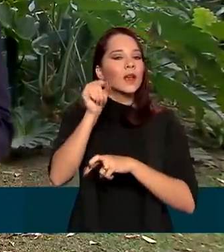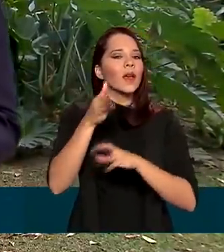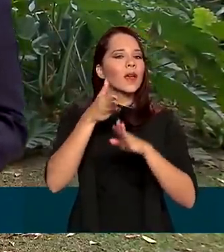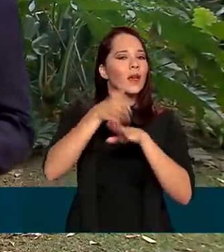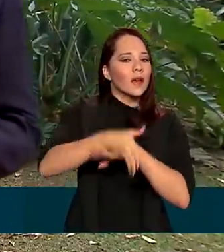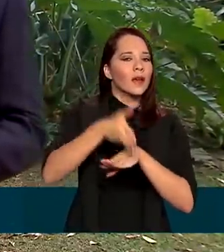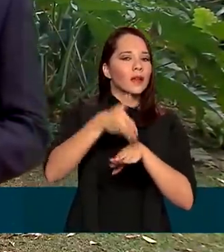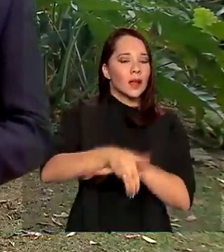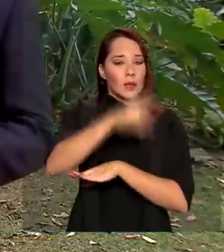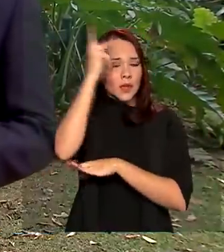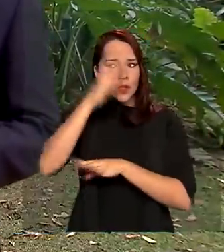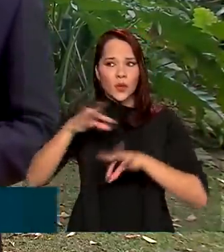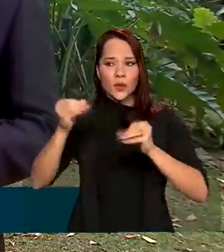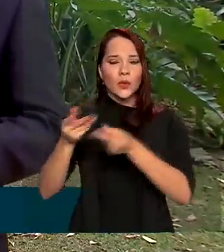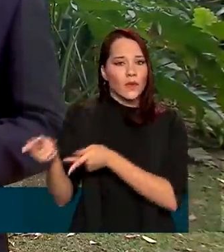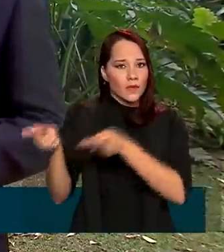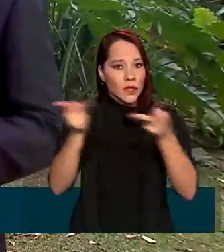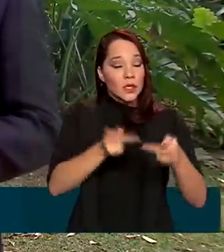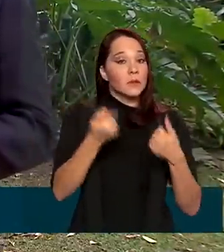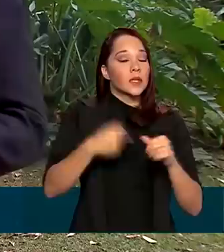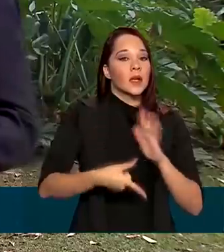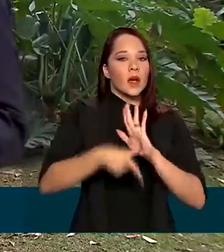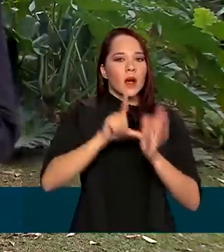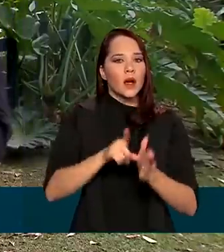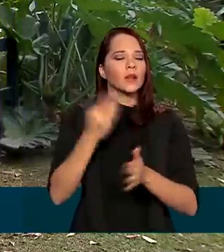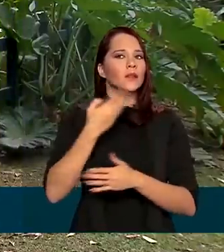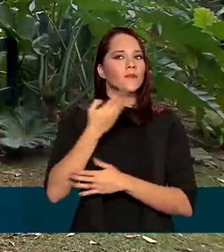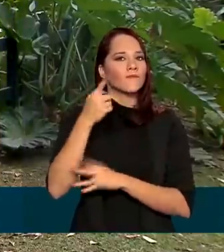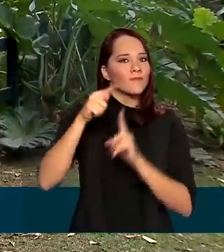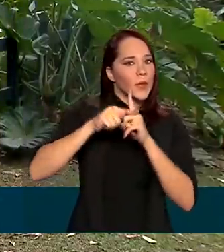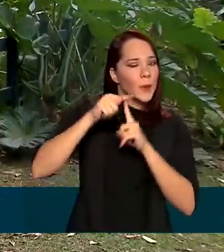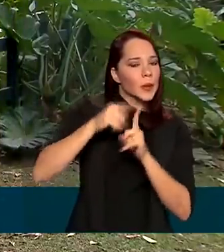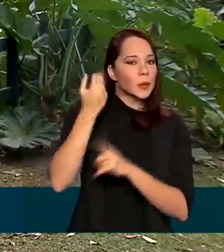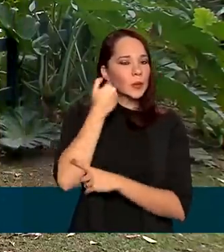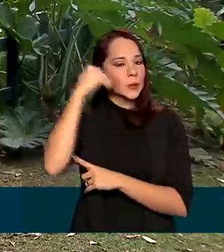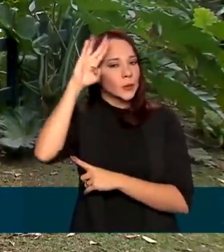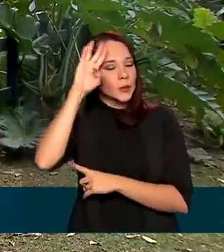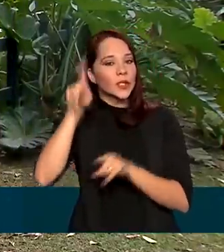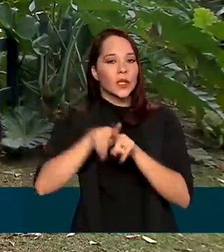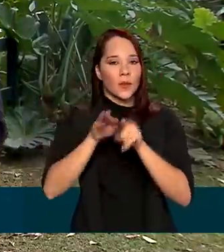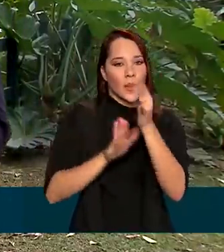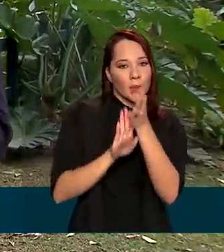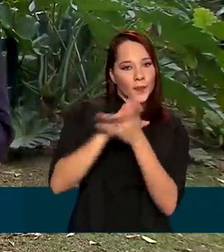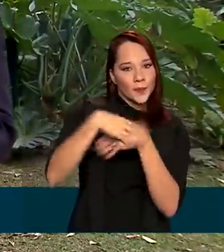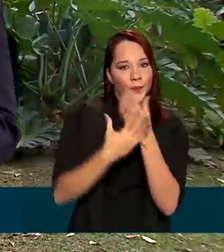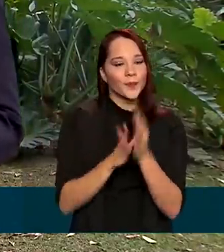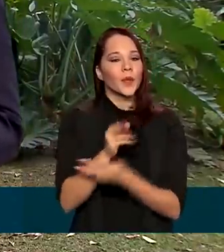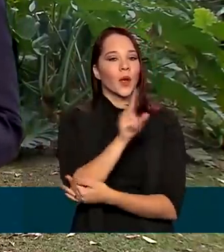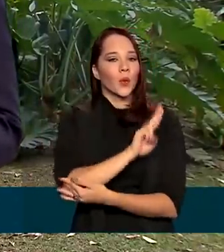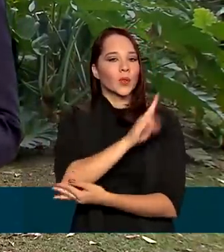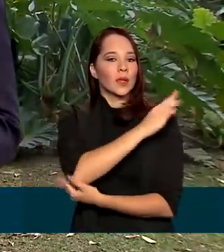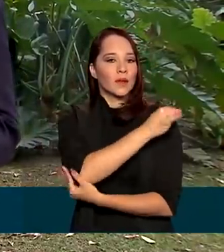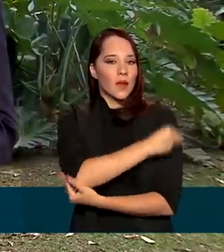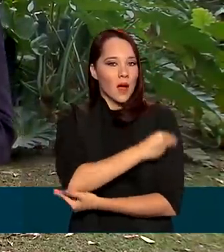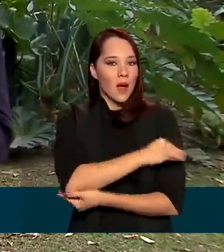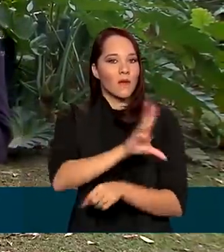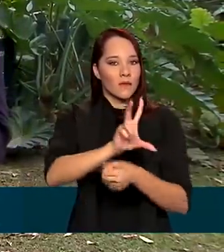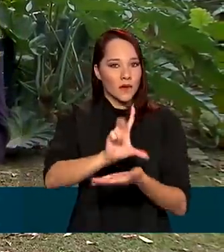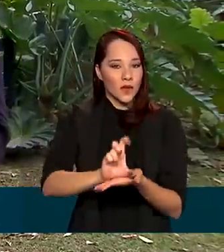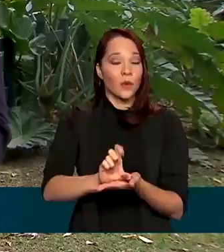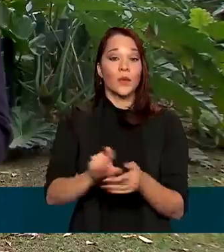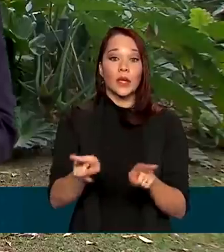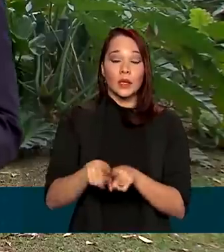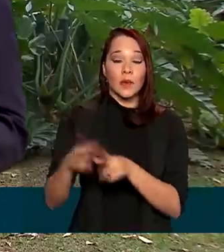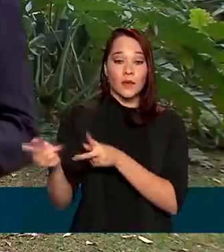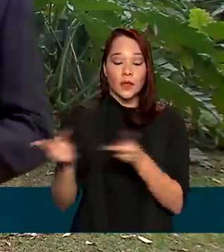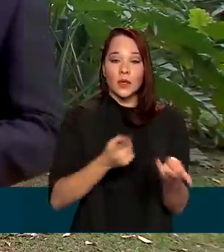público. Todo mundo que visita o parque precisa antes medir a temperatura e também limpar as mãos com álcool gel. E as visitas também estão sendo